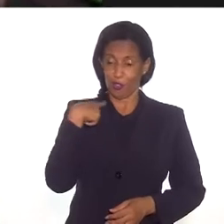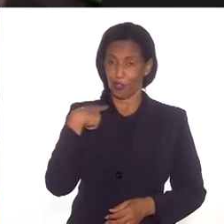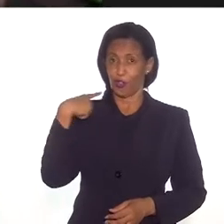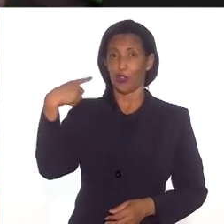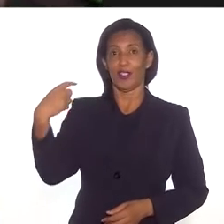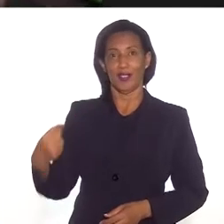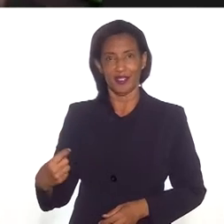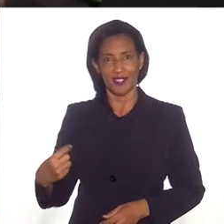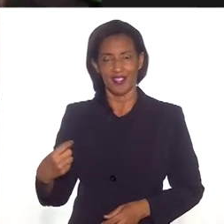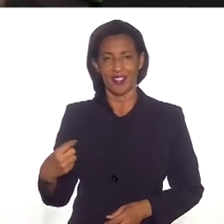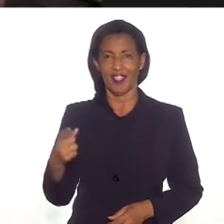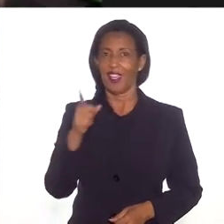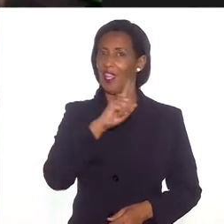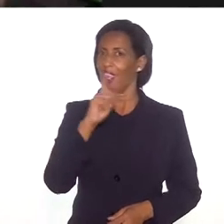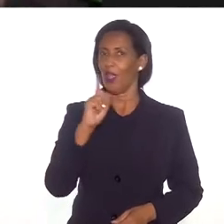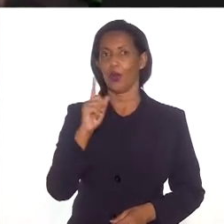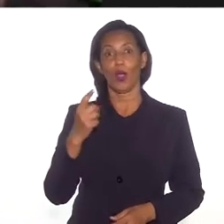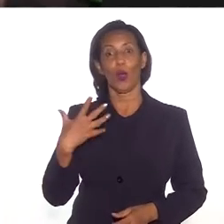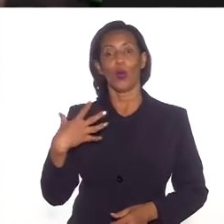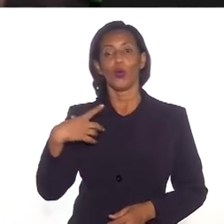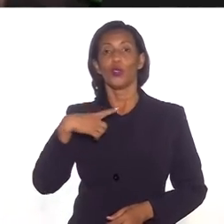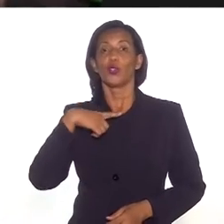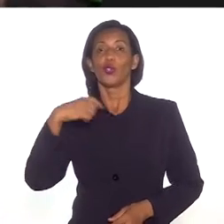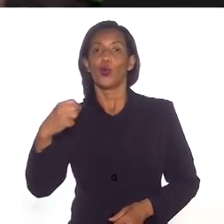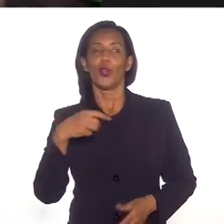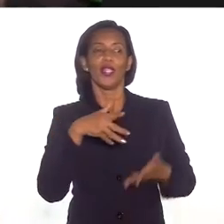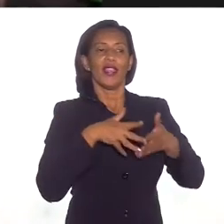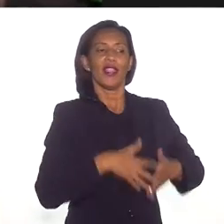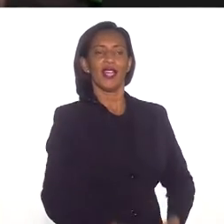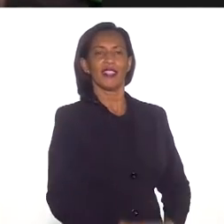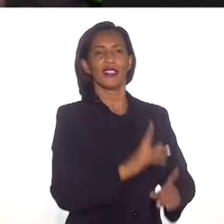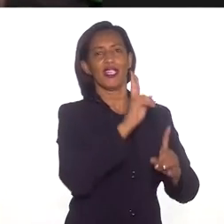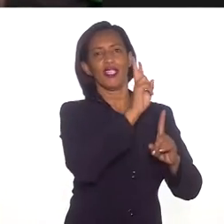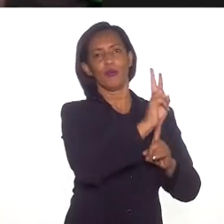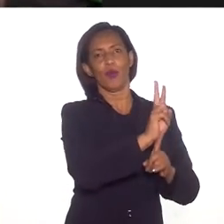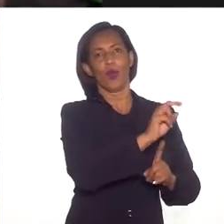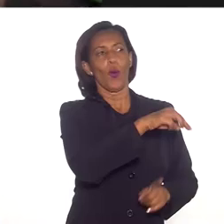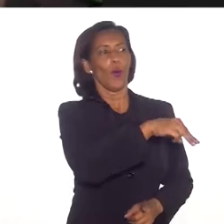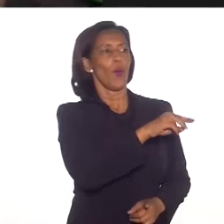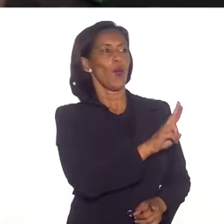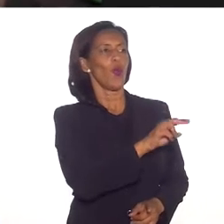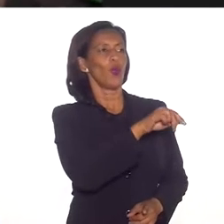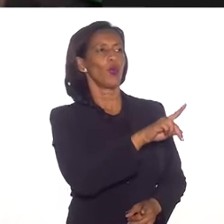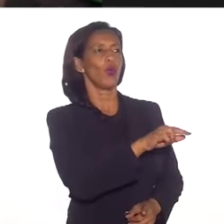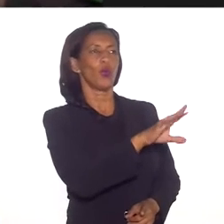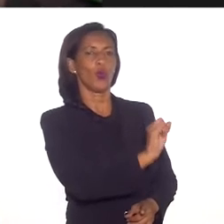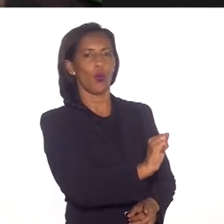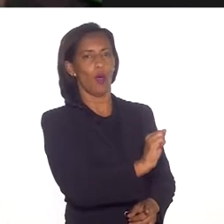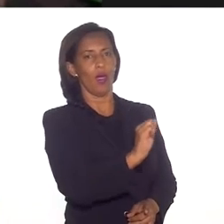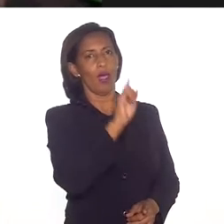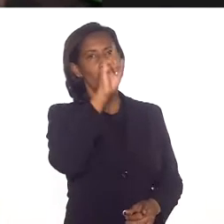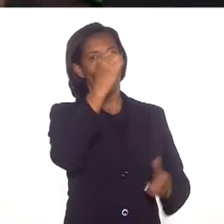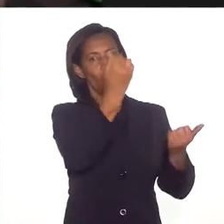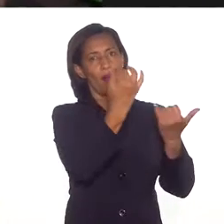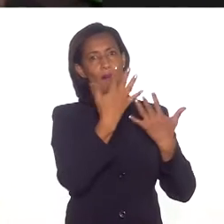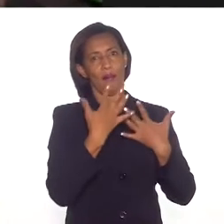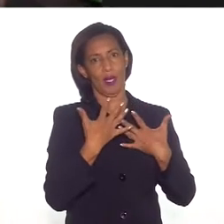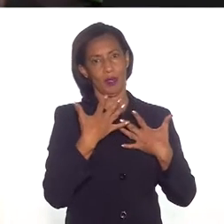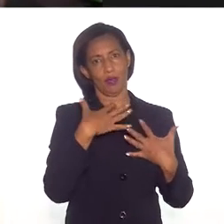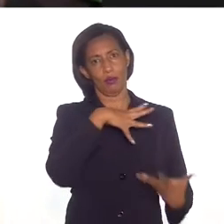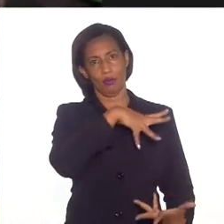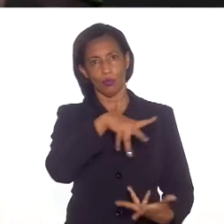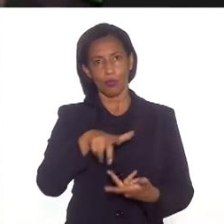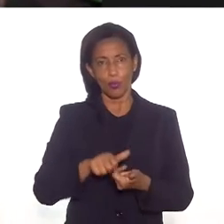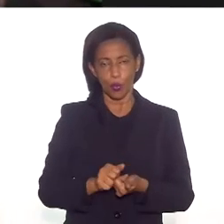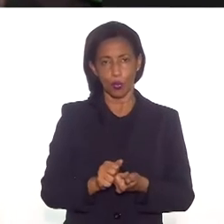profissão. Eu não escolhi nascer Munduruku, isso foi uma benção do universo. Mas,